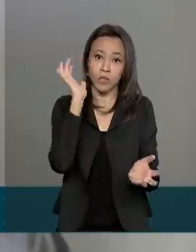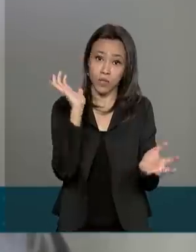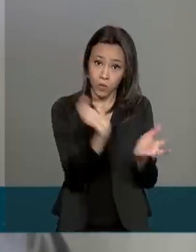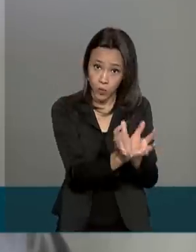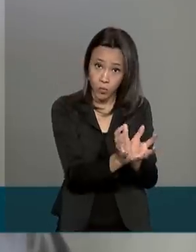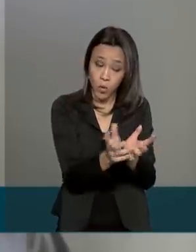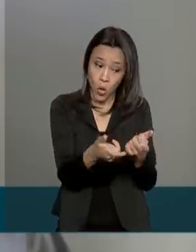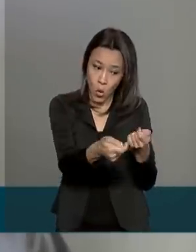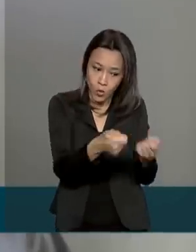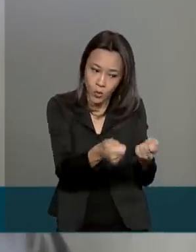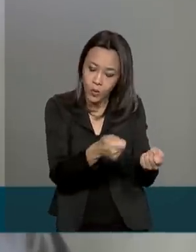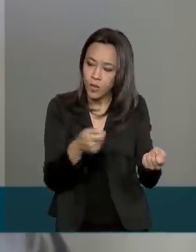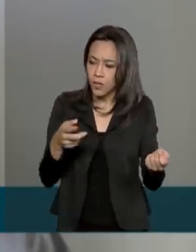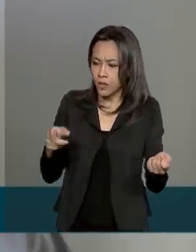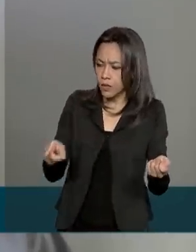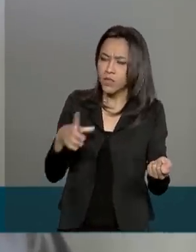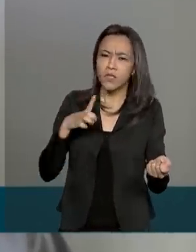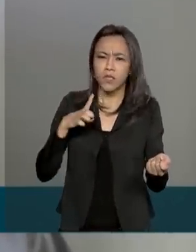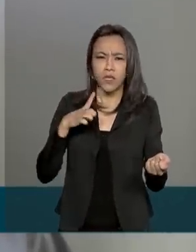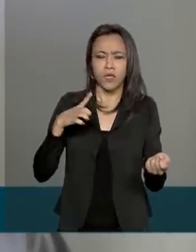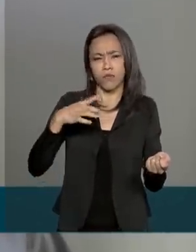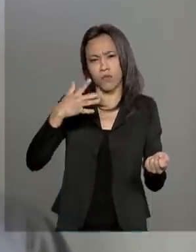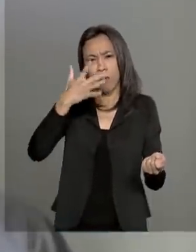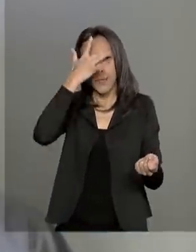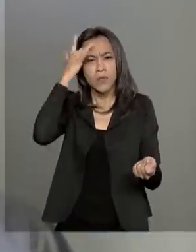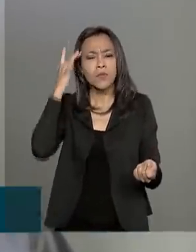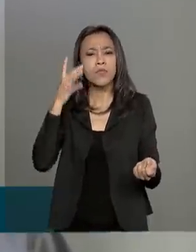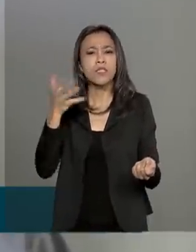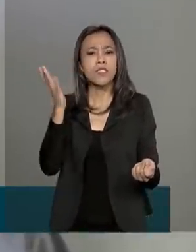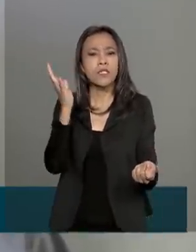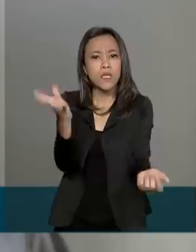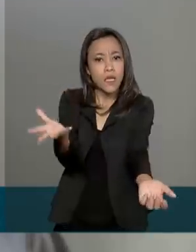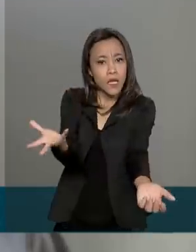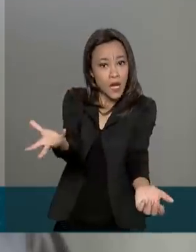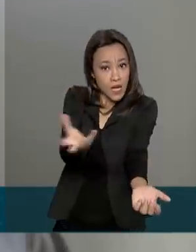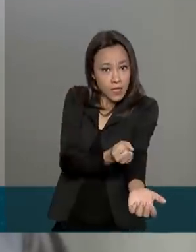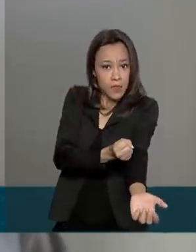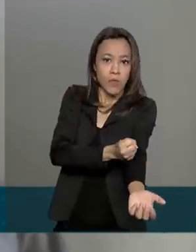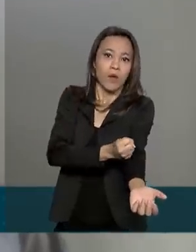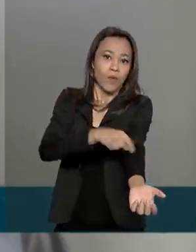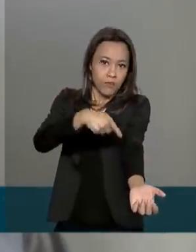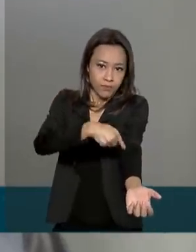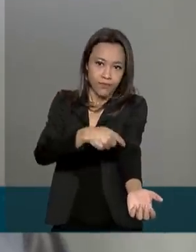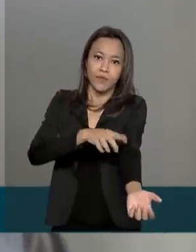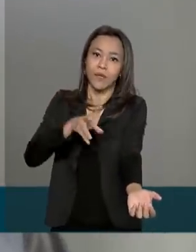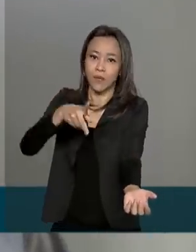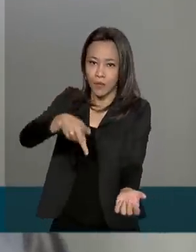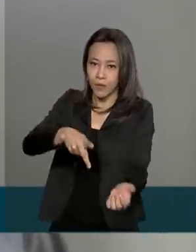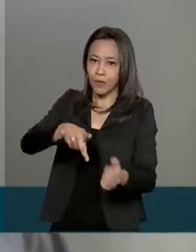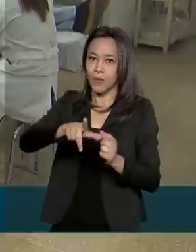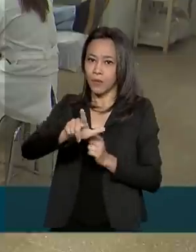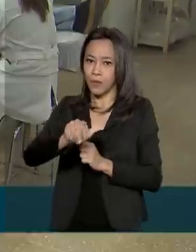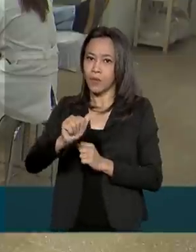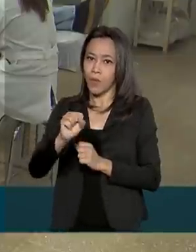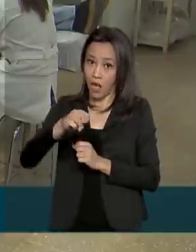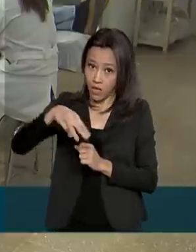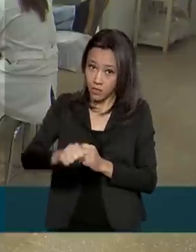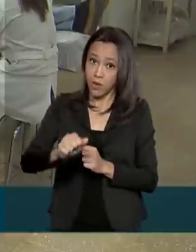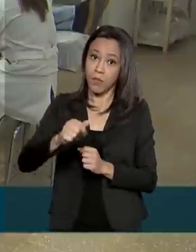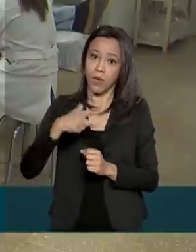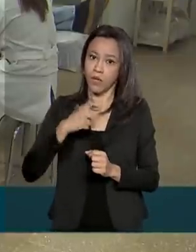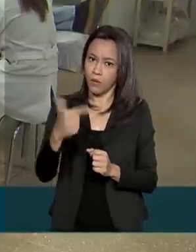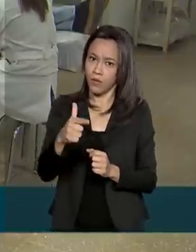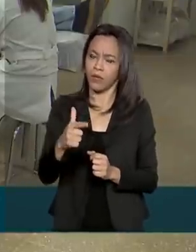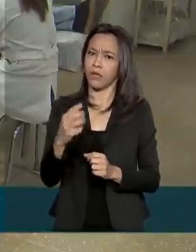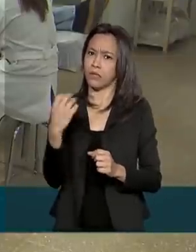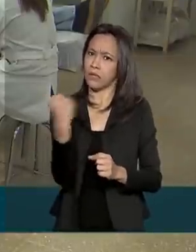pessoas, uma proporção menor daquelas que receberam plasma vão evoluir para formas graves. O estudo também